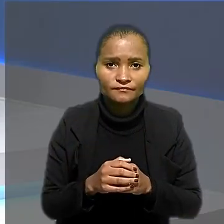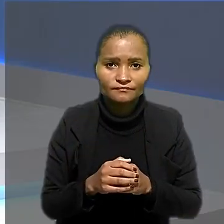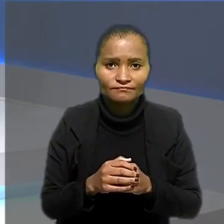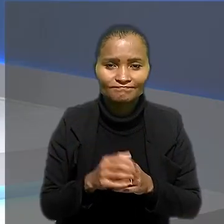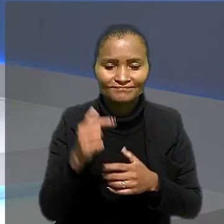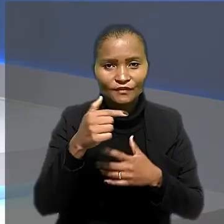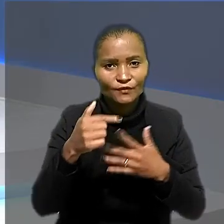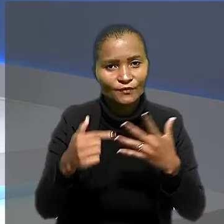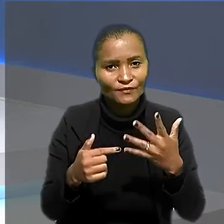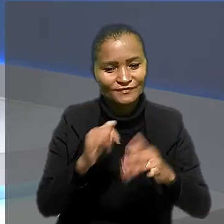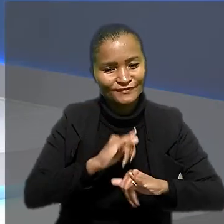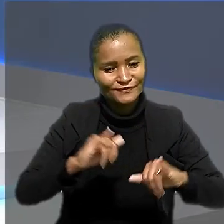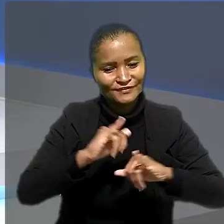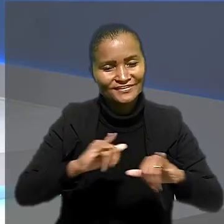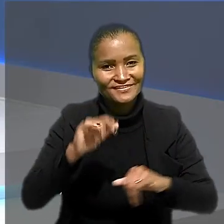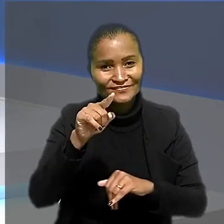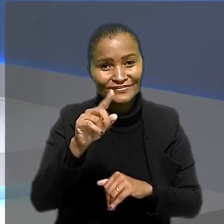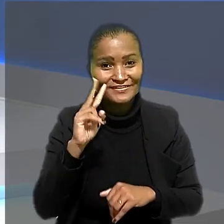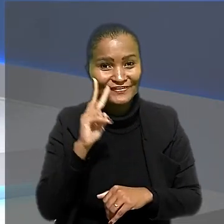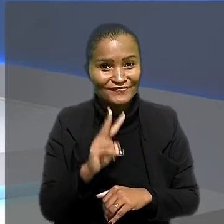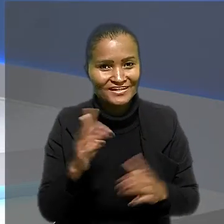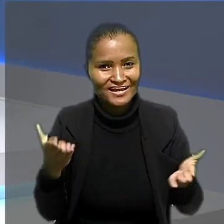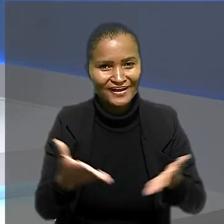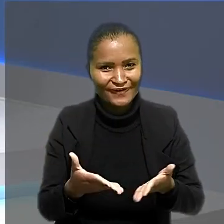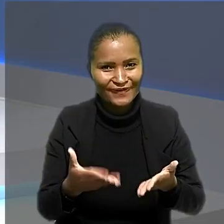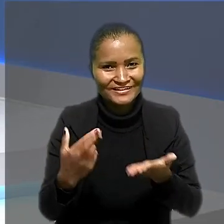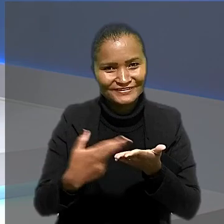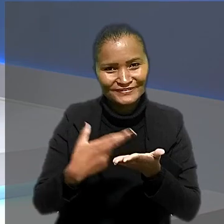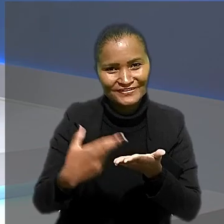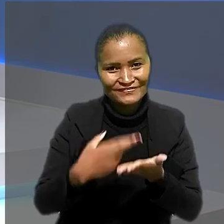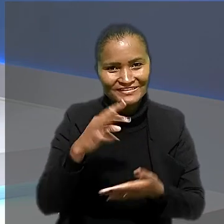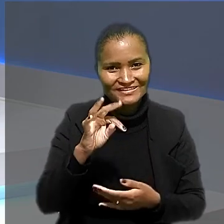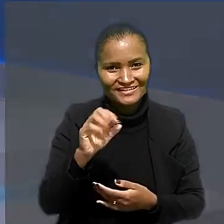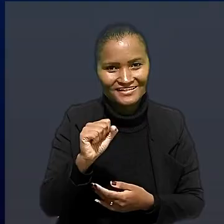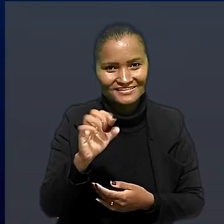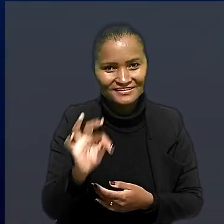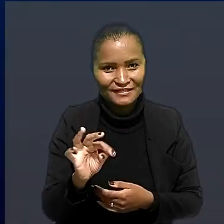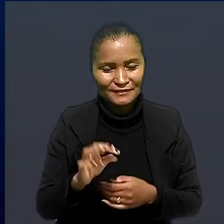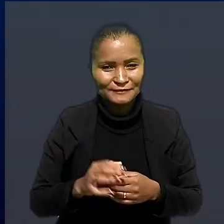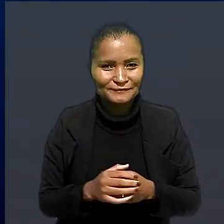Essas e outras notícias você confere agora no Revista TST.